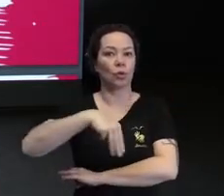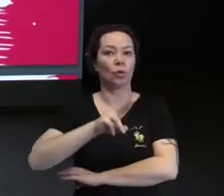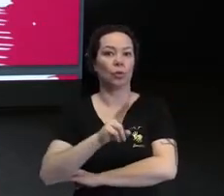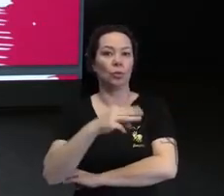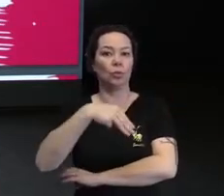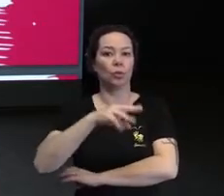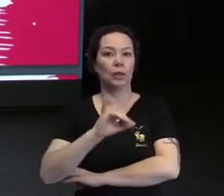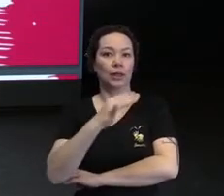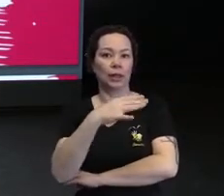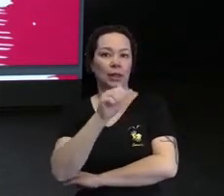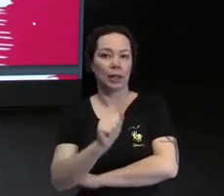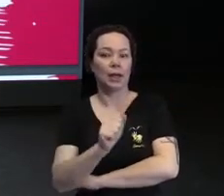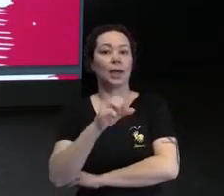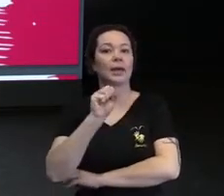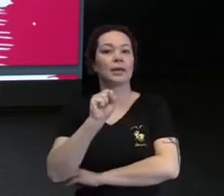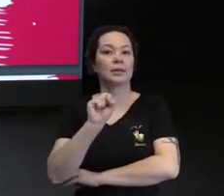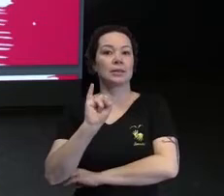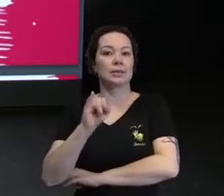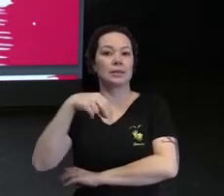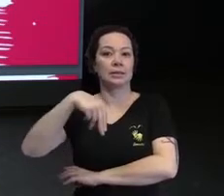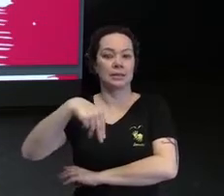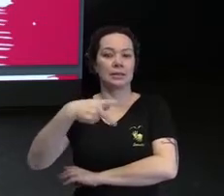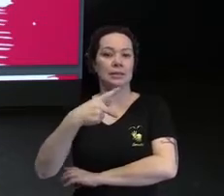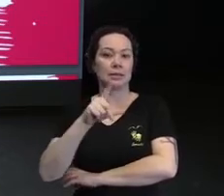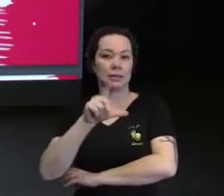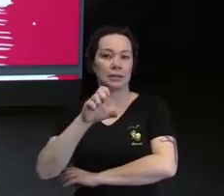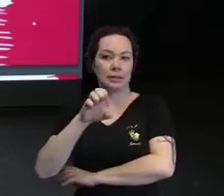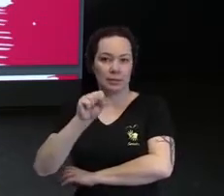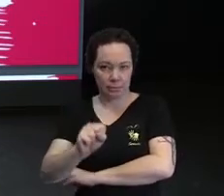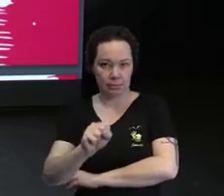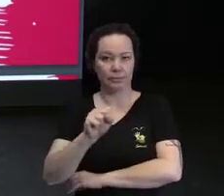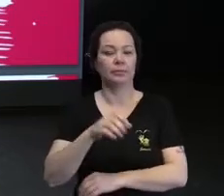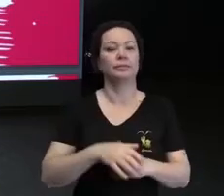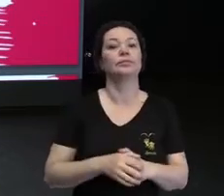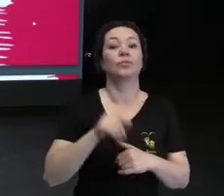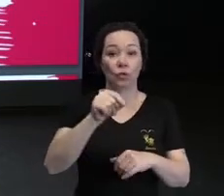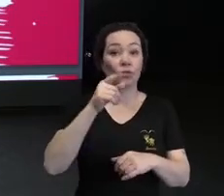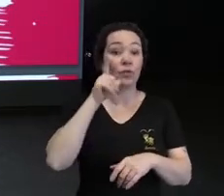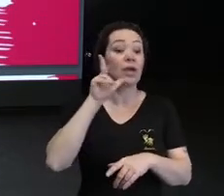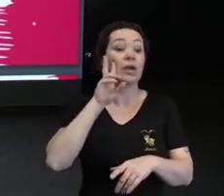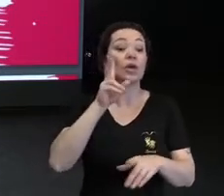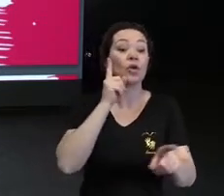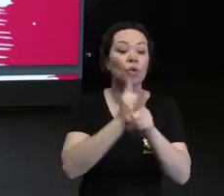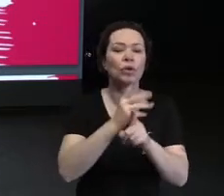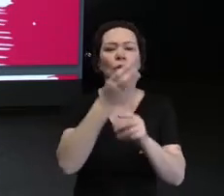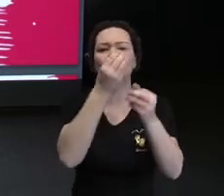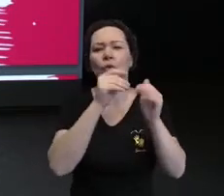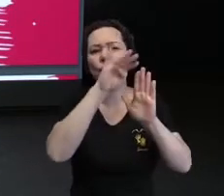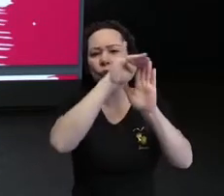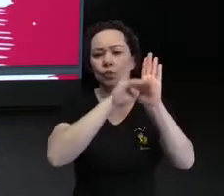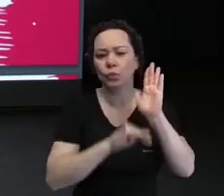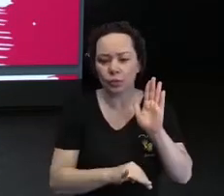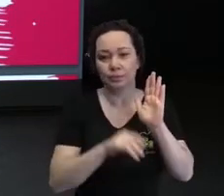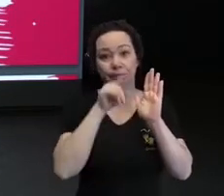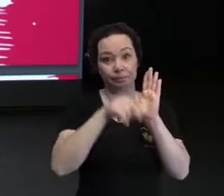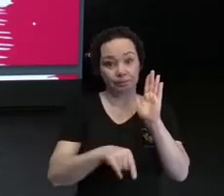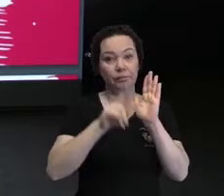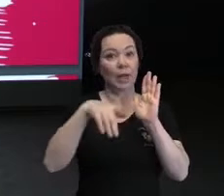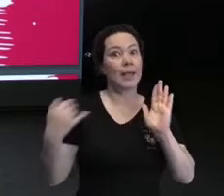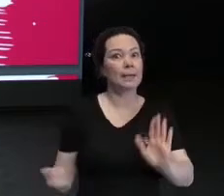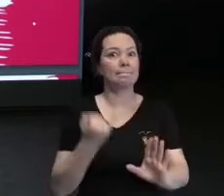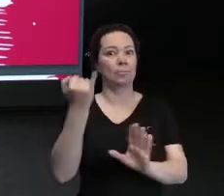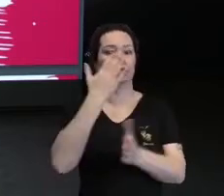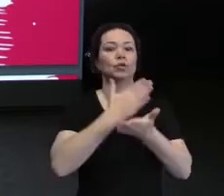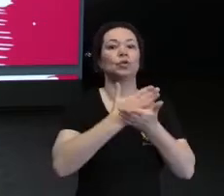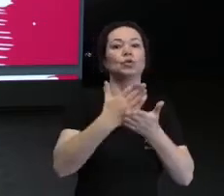princípios. Ela é uma metodologia super importante. E a gente tem, e ela foi fundada em 1940 nos Estados